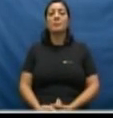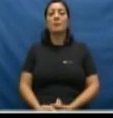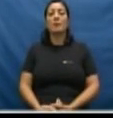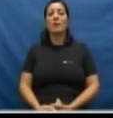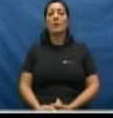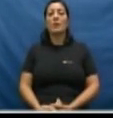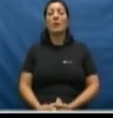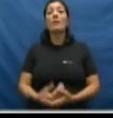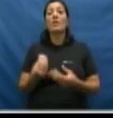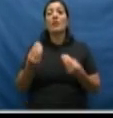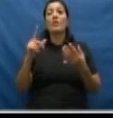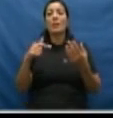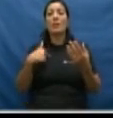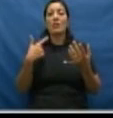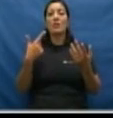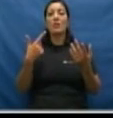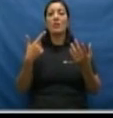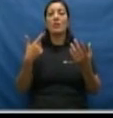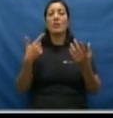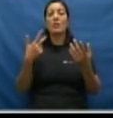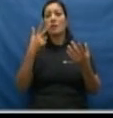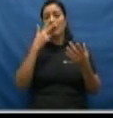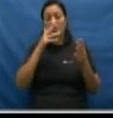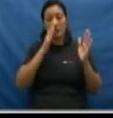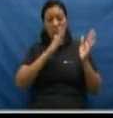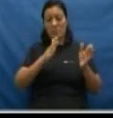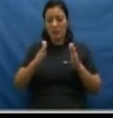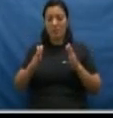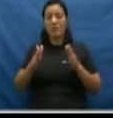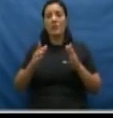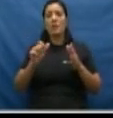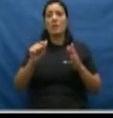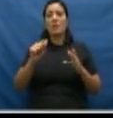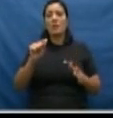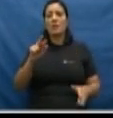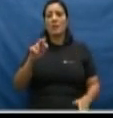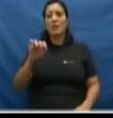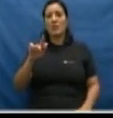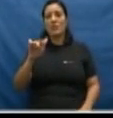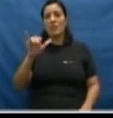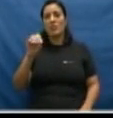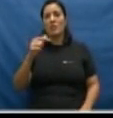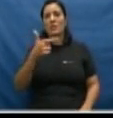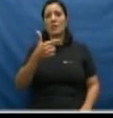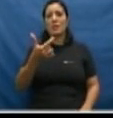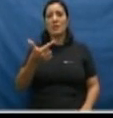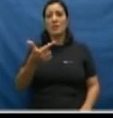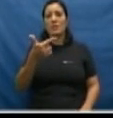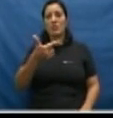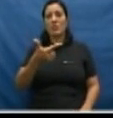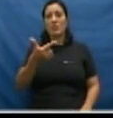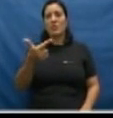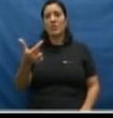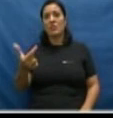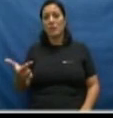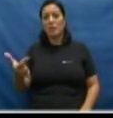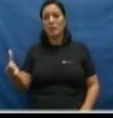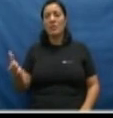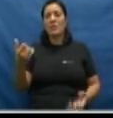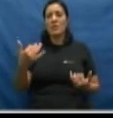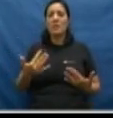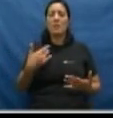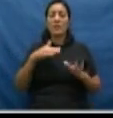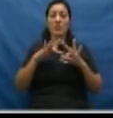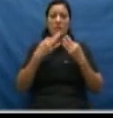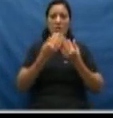No caso aqui, ela veio a regulamentar o artigo 226 da Constituição, que fala que a família é base